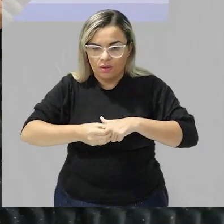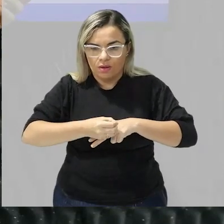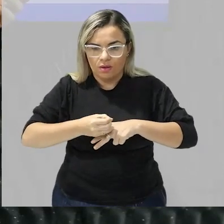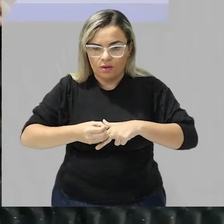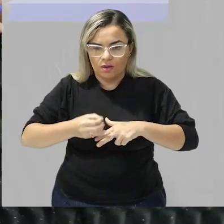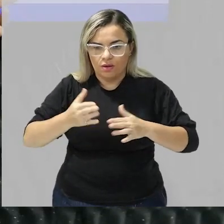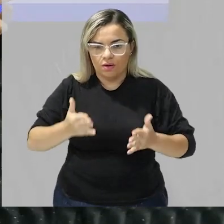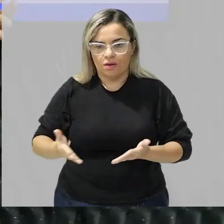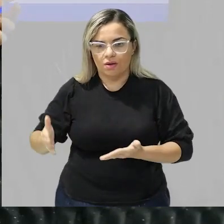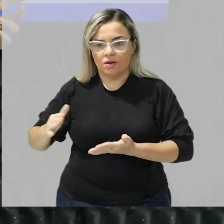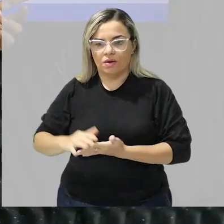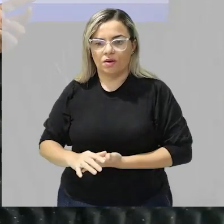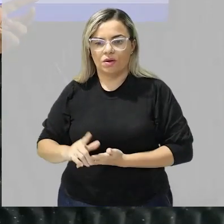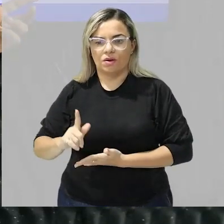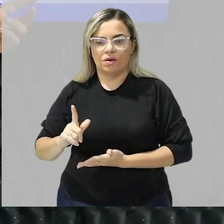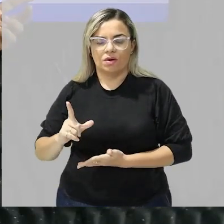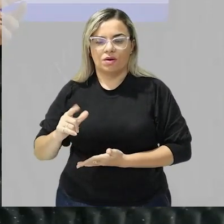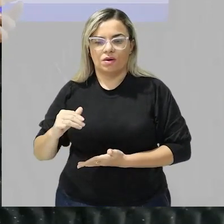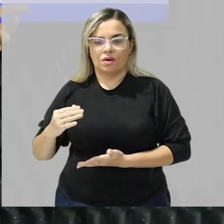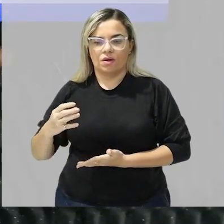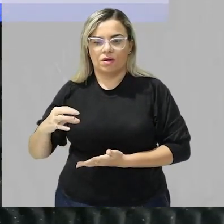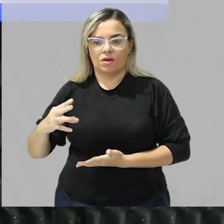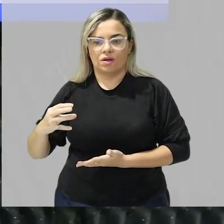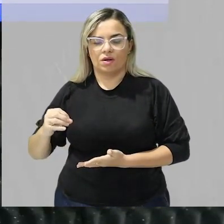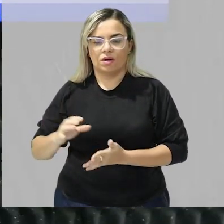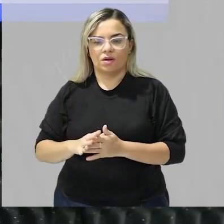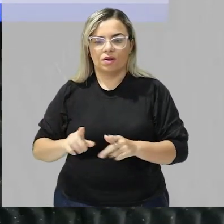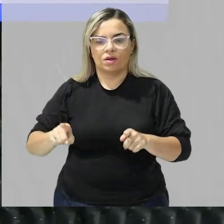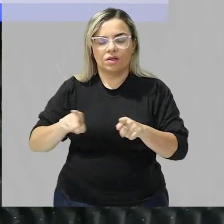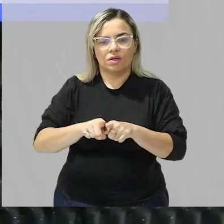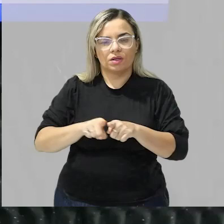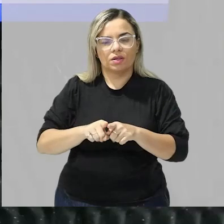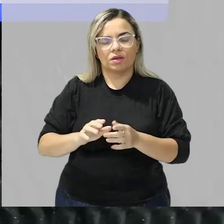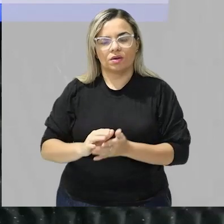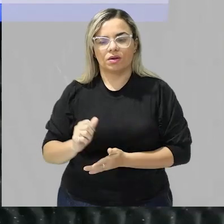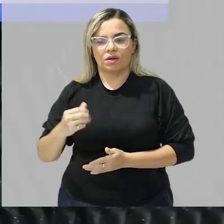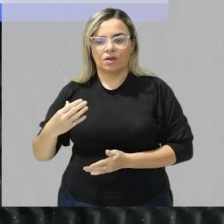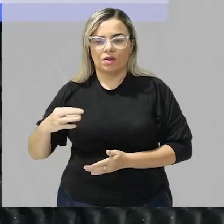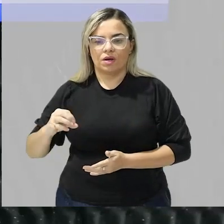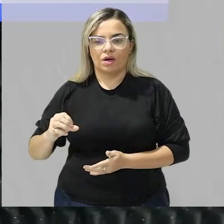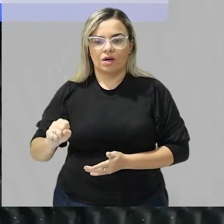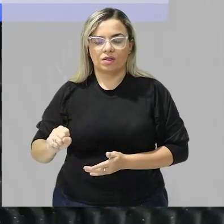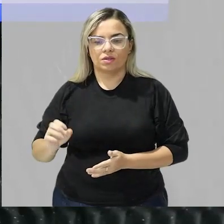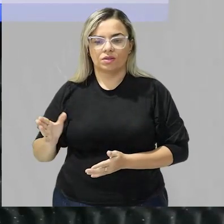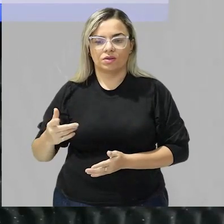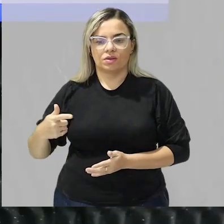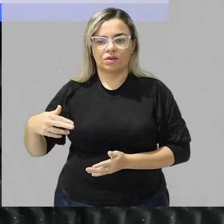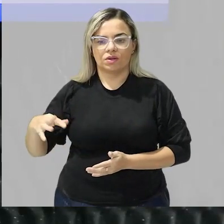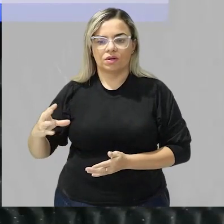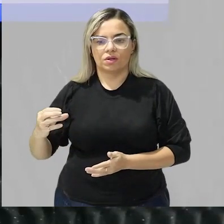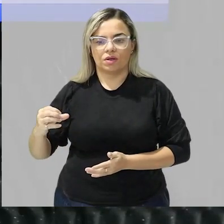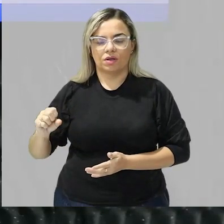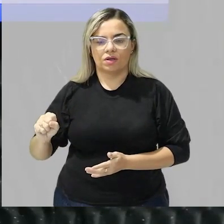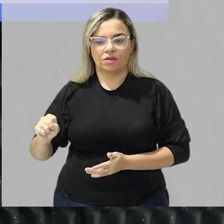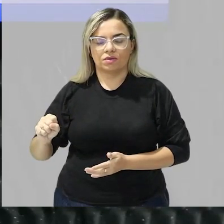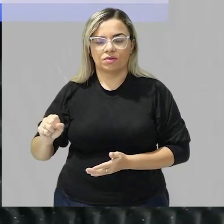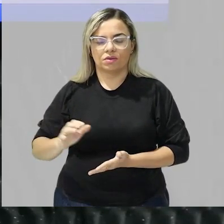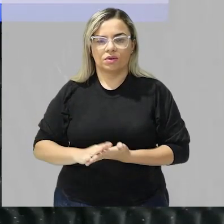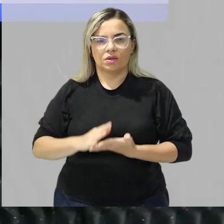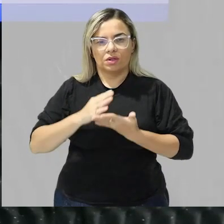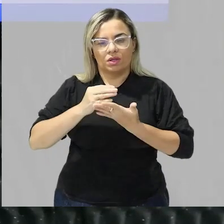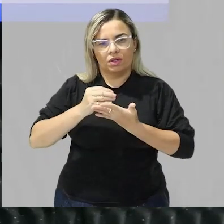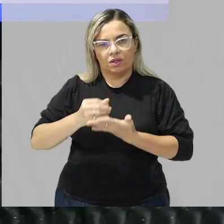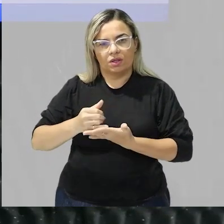glicerol e ácidos graxos tá certo? e aqui pessoal o que que vai acontecer depois que sair do...